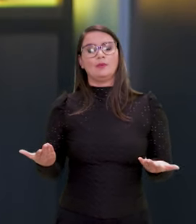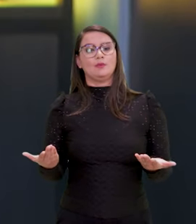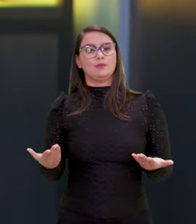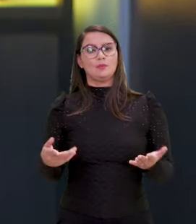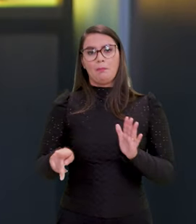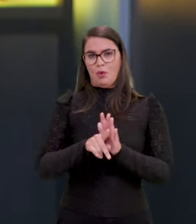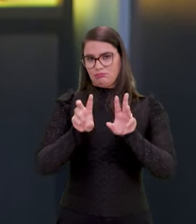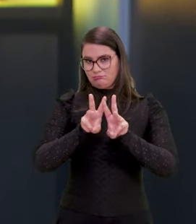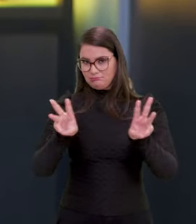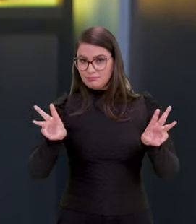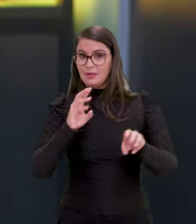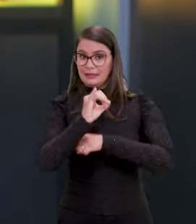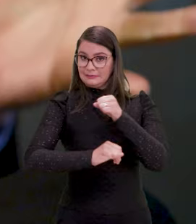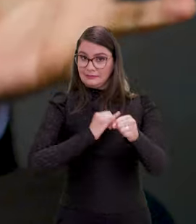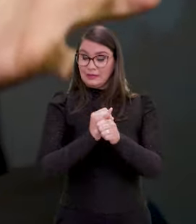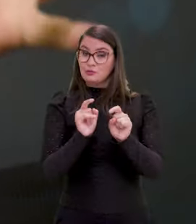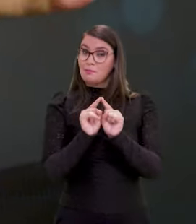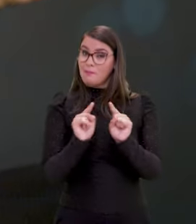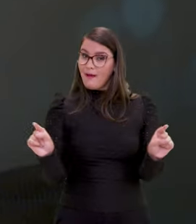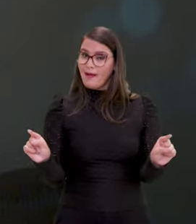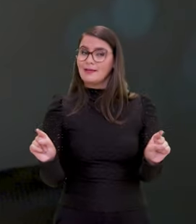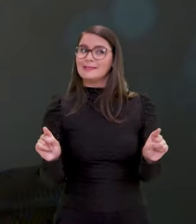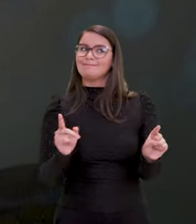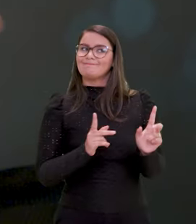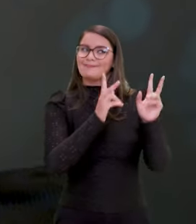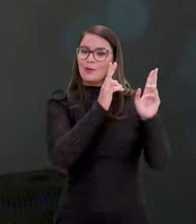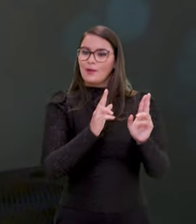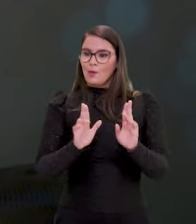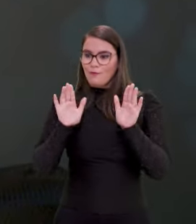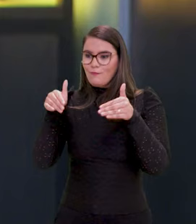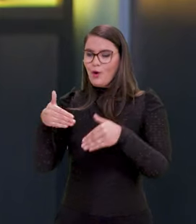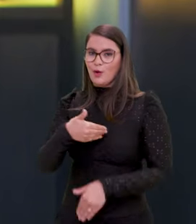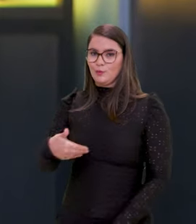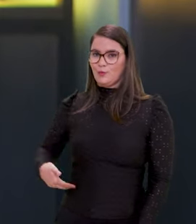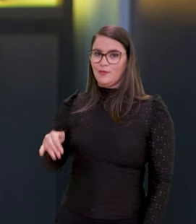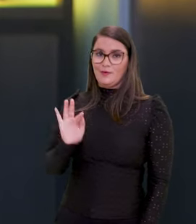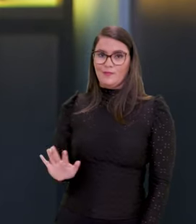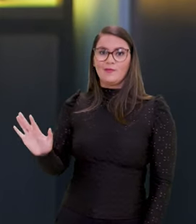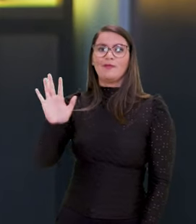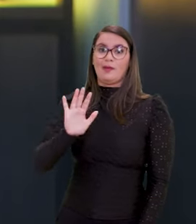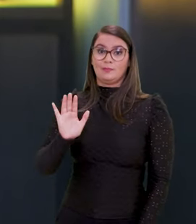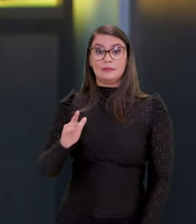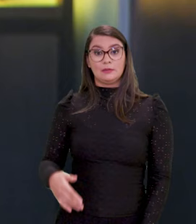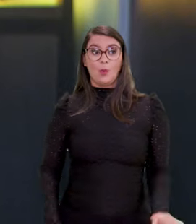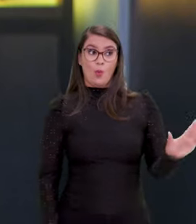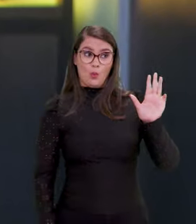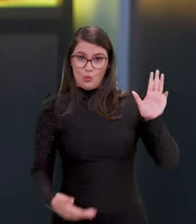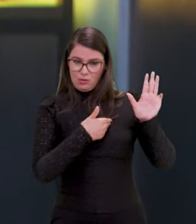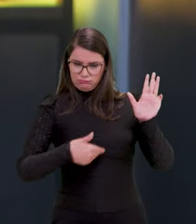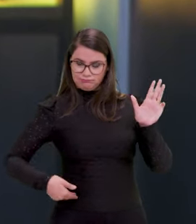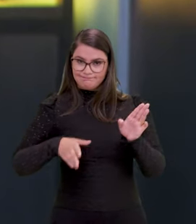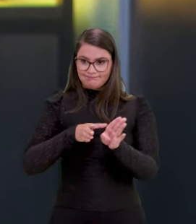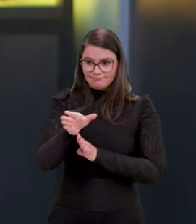web. Entretanto, isso é um recorte que está muito no governo federal. Então, uma das orientações do governo Lula